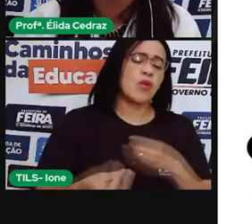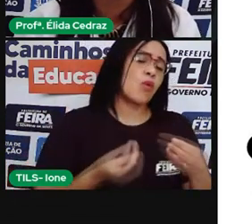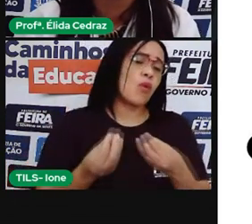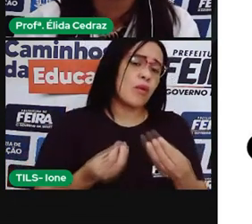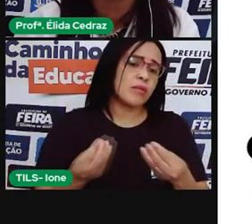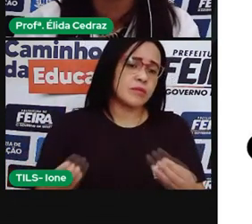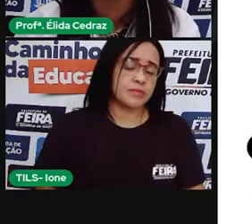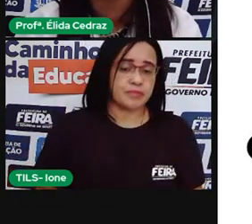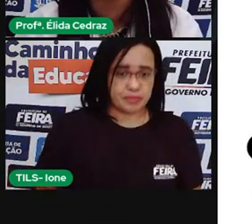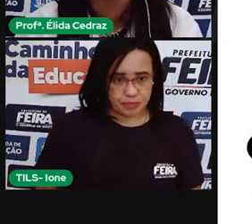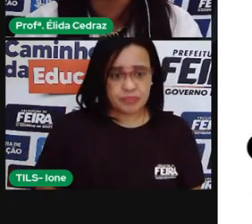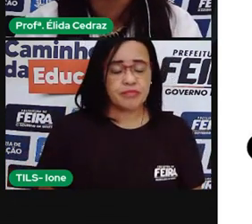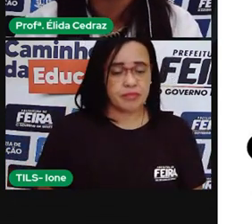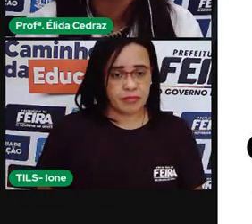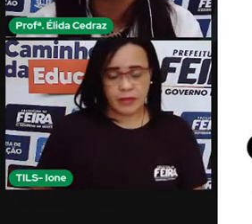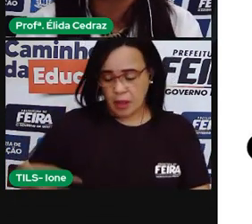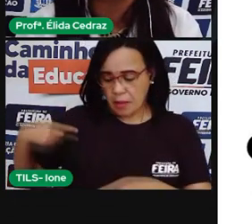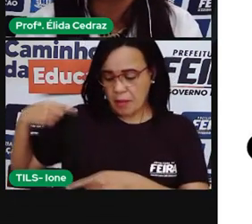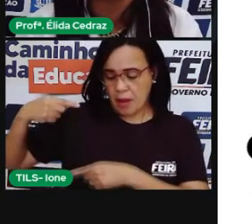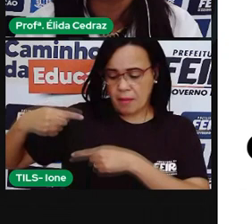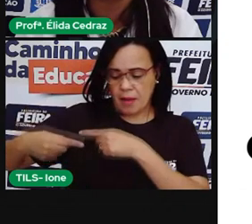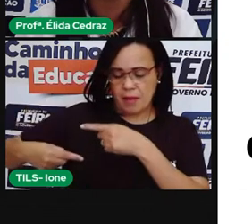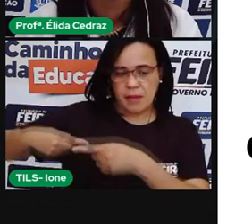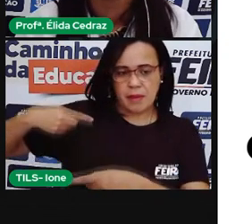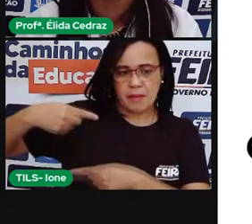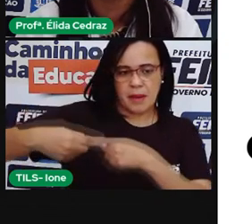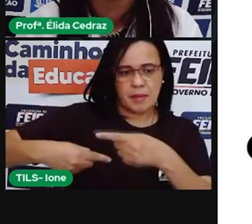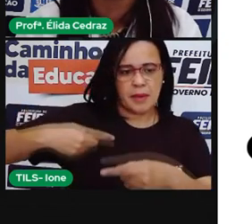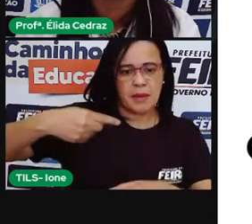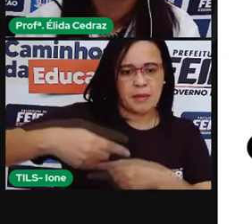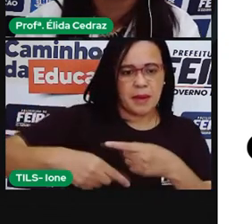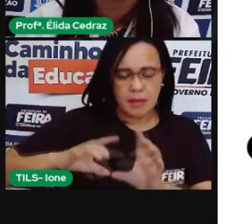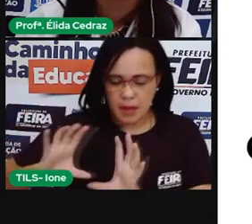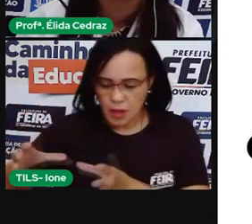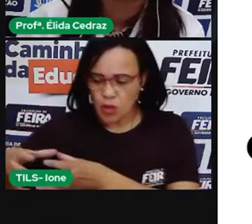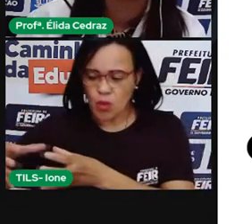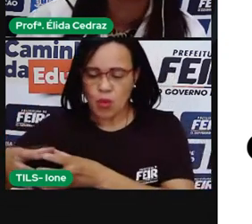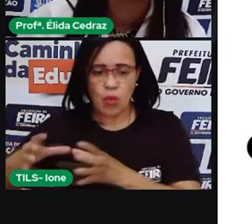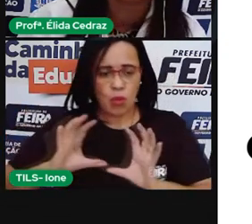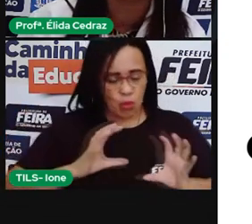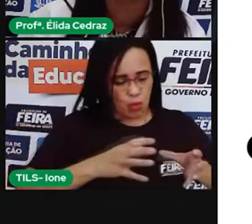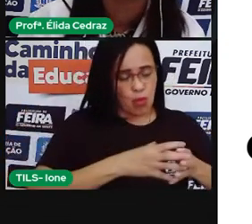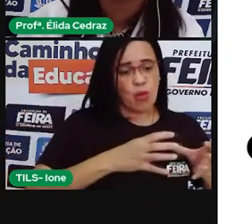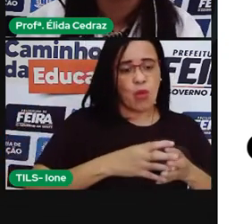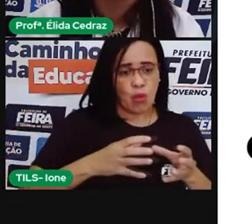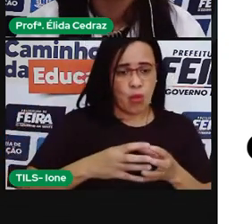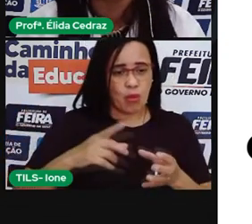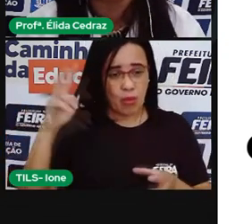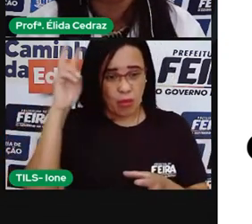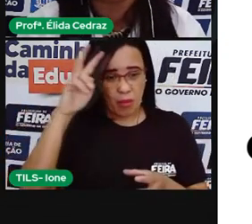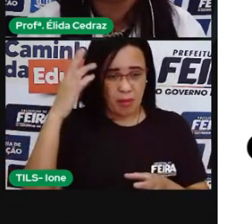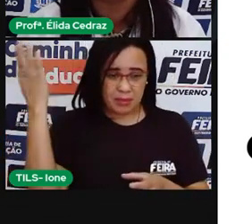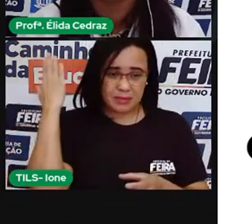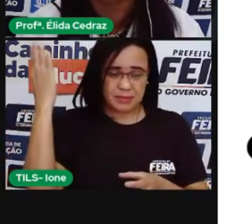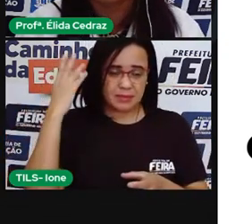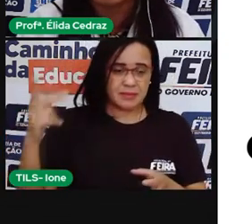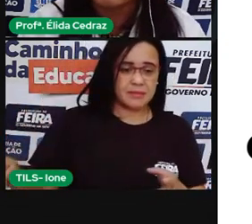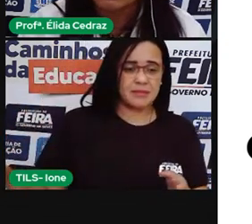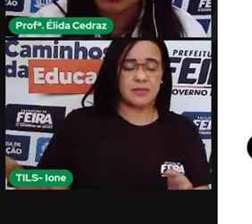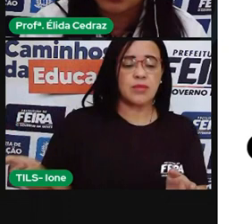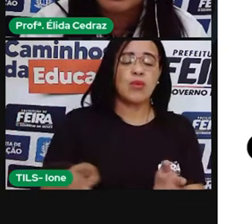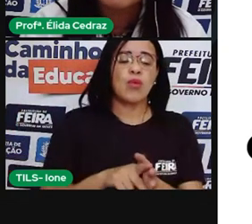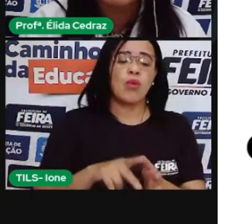descendentes e remanescentes de comunidades formadas por escravizados fugitivos.